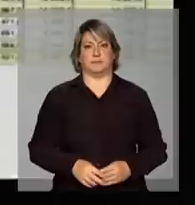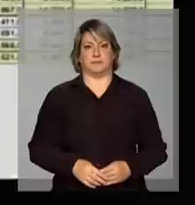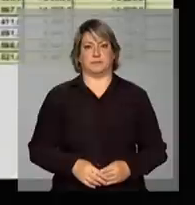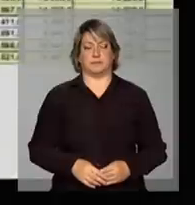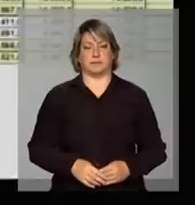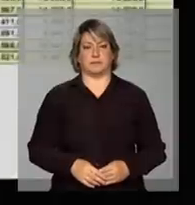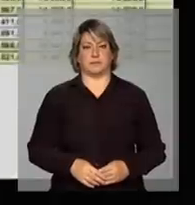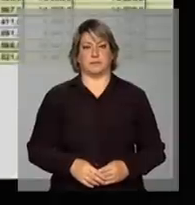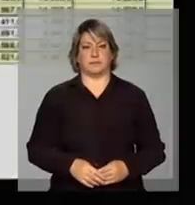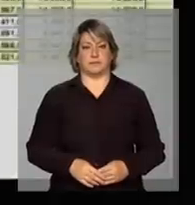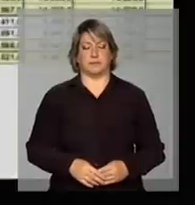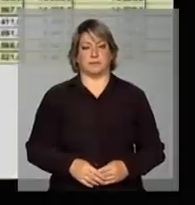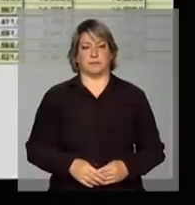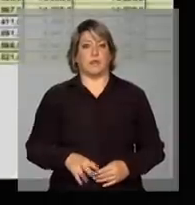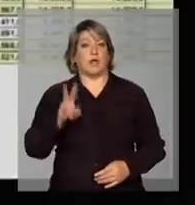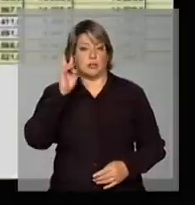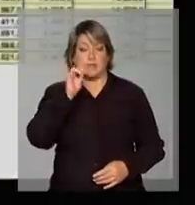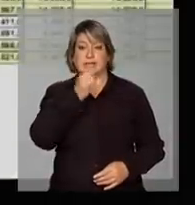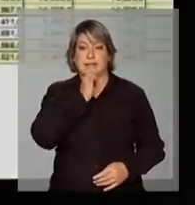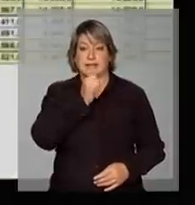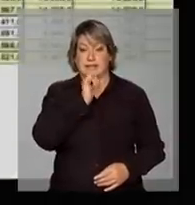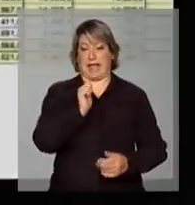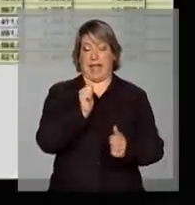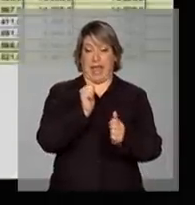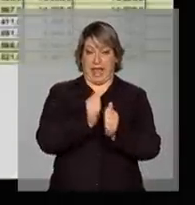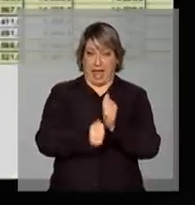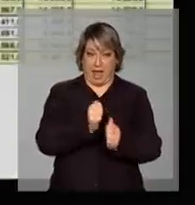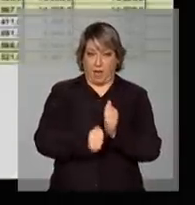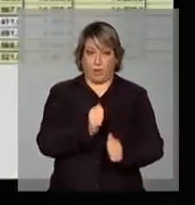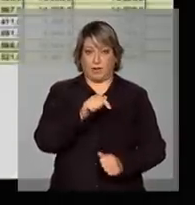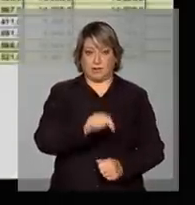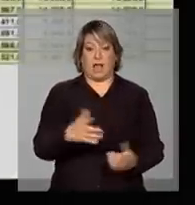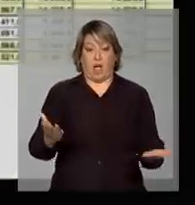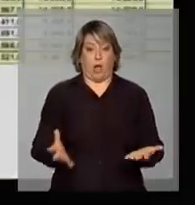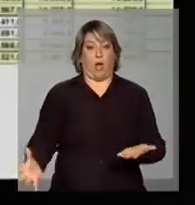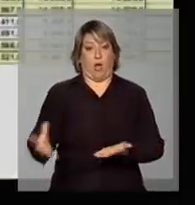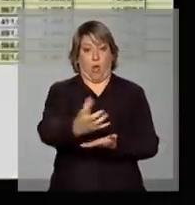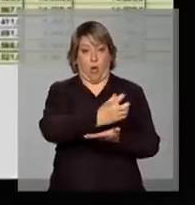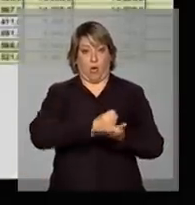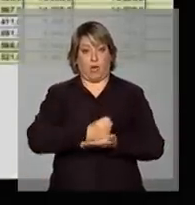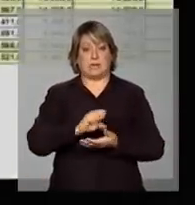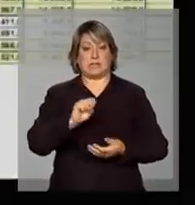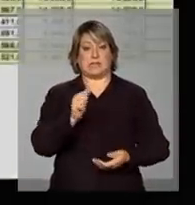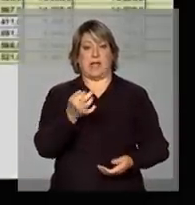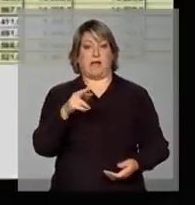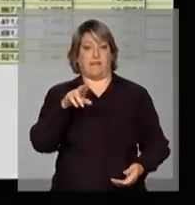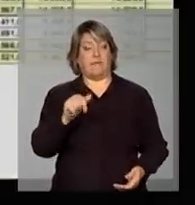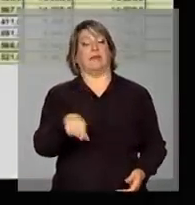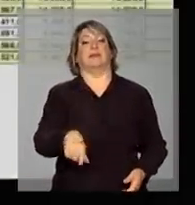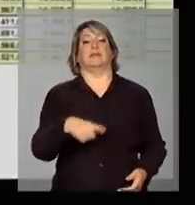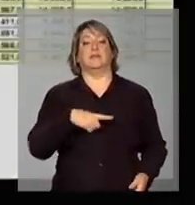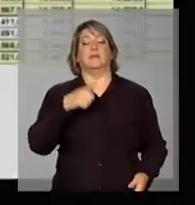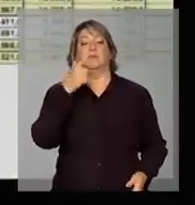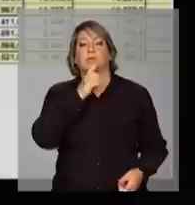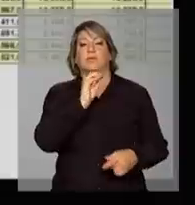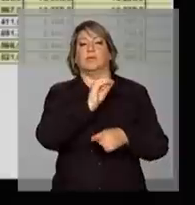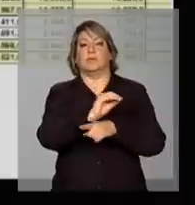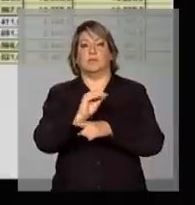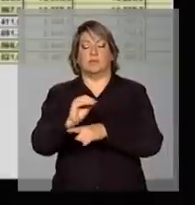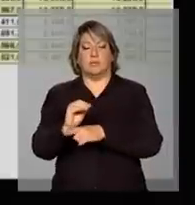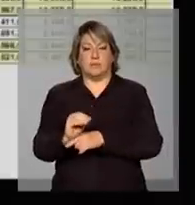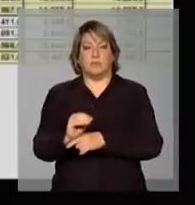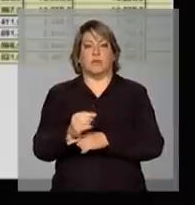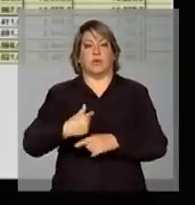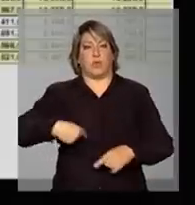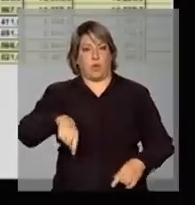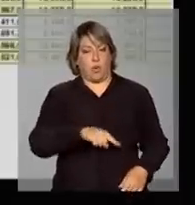No caso do arroz, nós estamos colhendo uma safra que permite o nosso